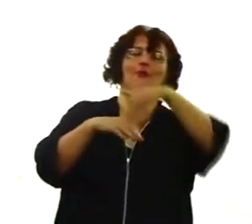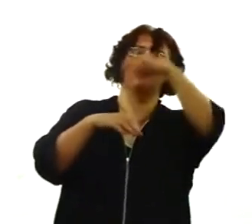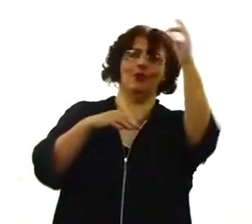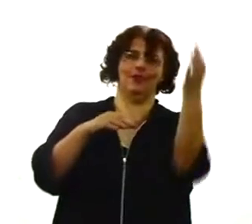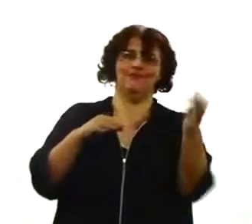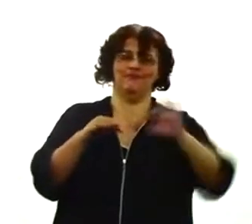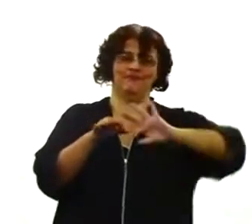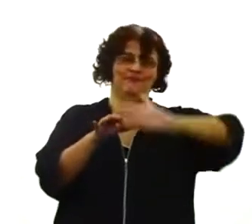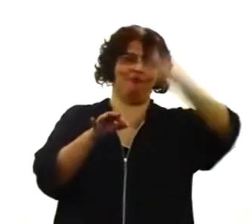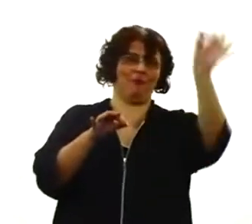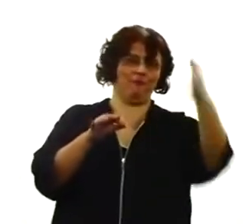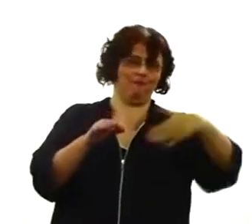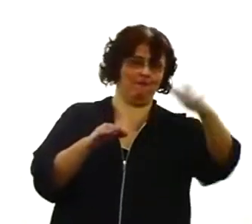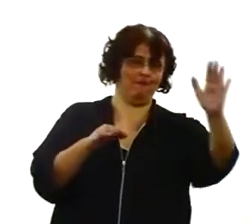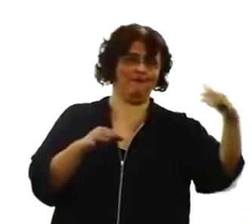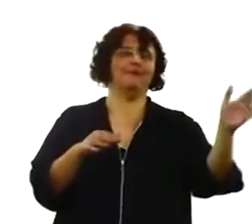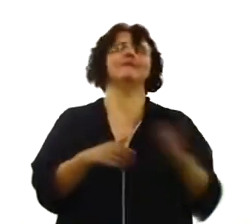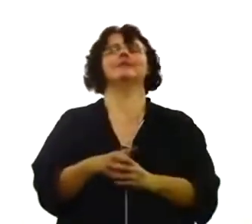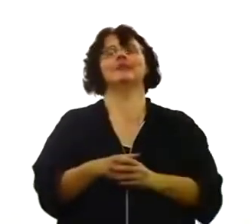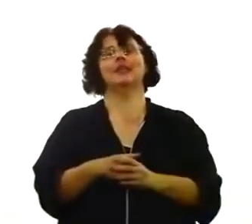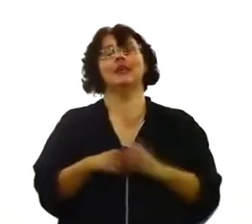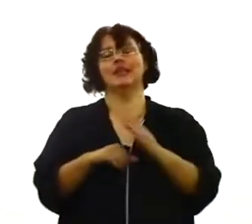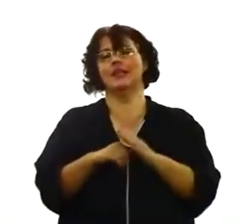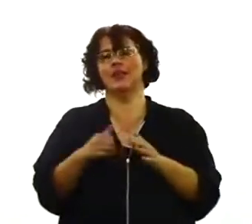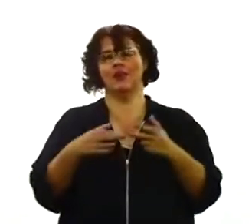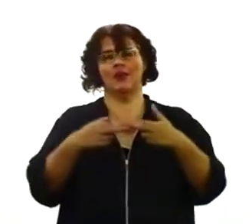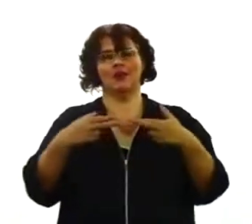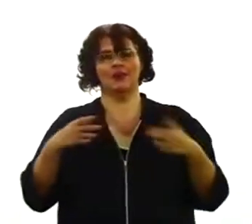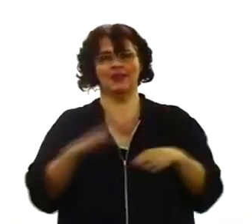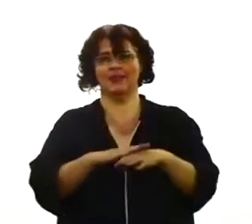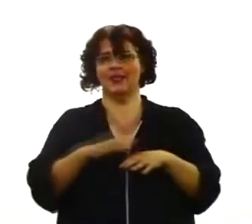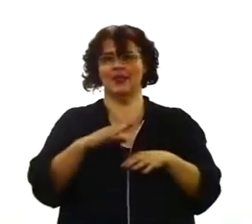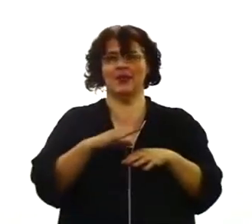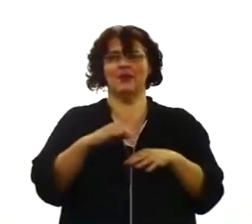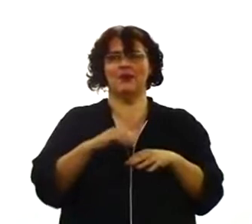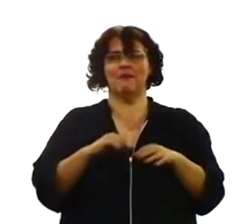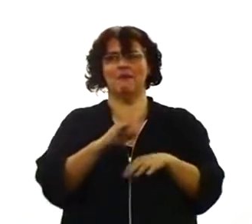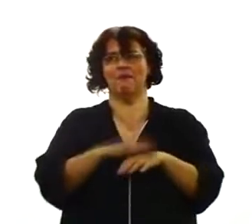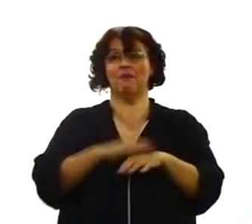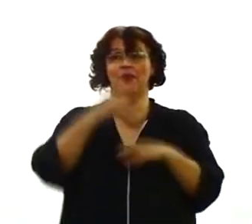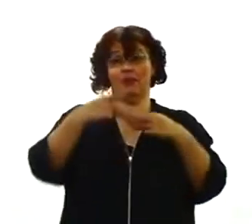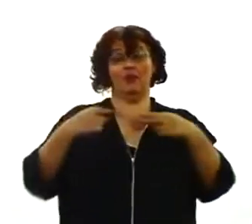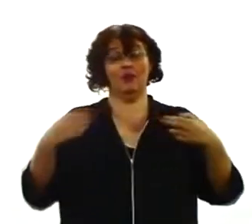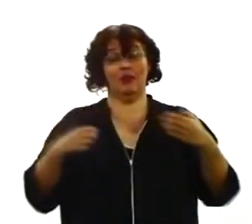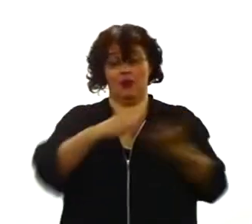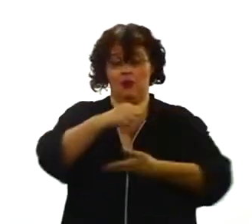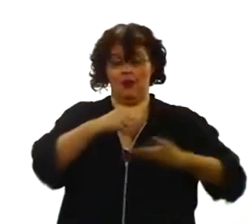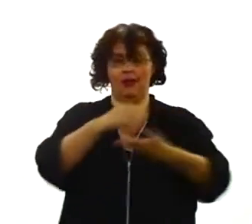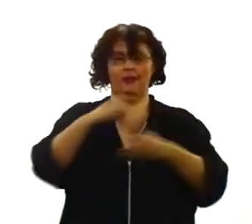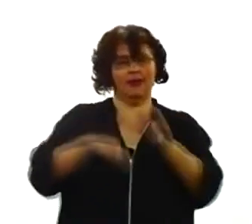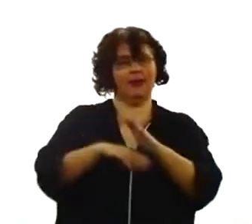eram uma coisa importante. E a Páscoa, para os judeus, ela tinha dois significados.